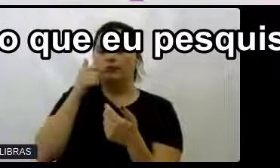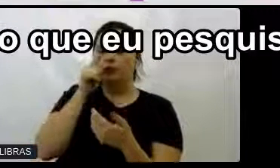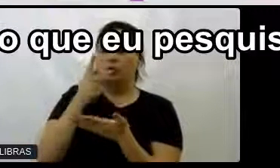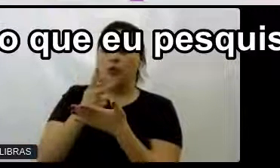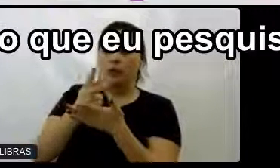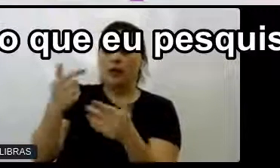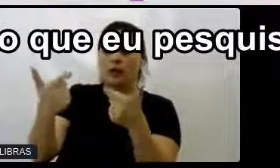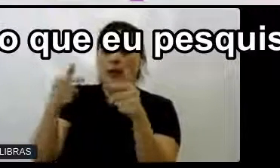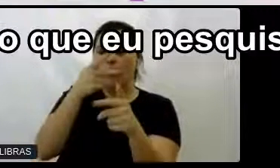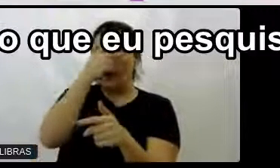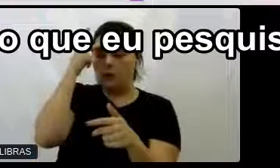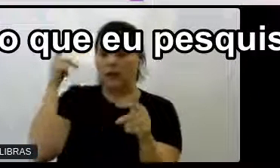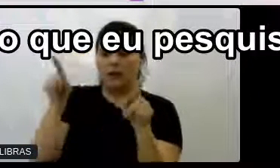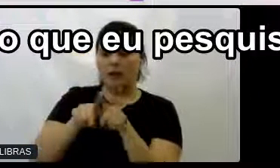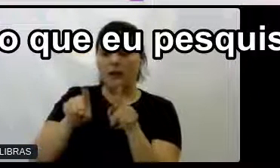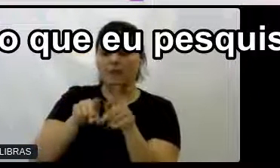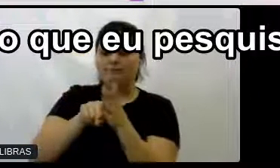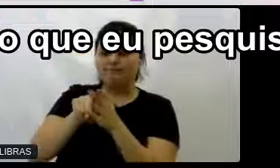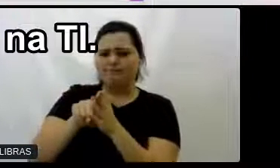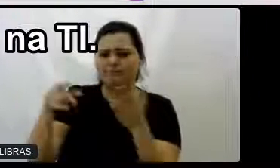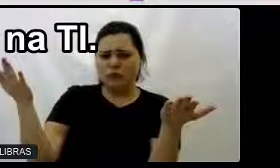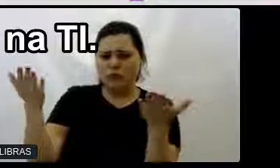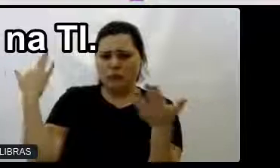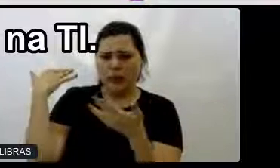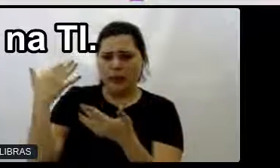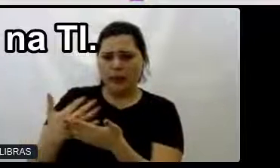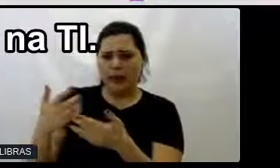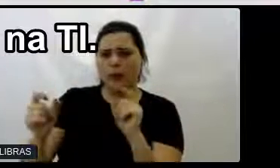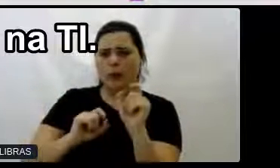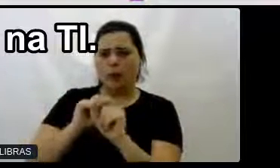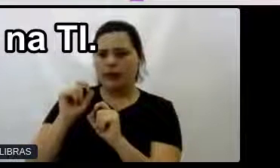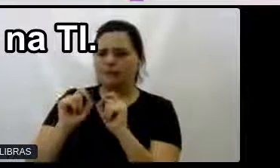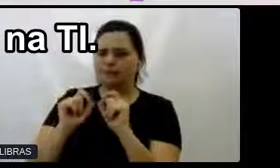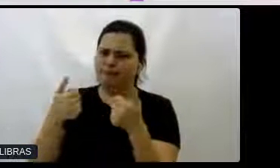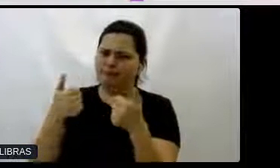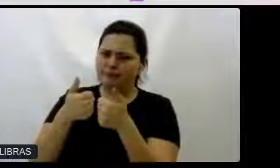com pessoas E tudo que eu pesquiso Até hoje Tem um pé na TI